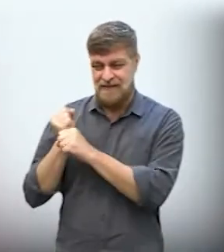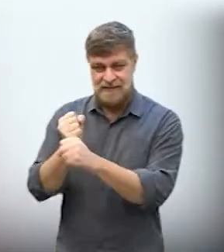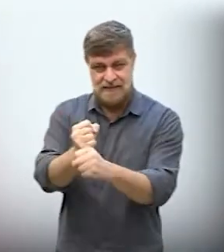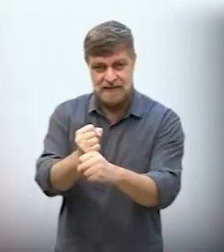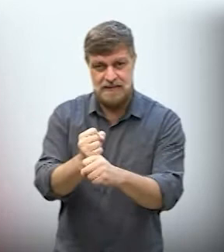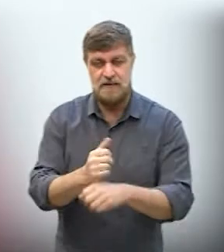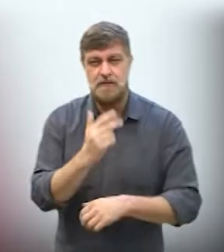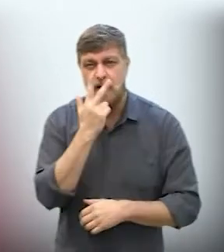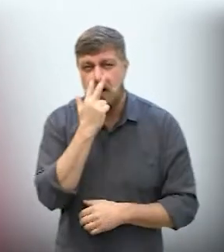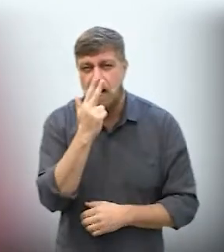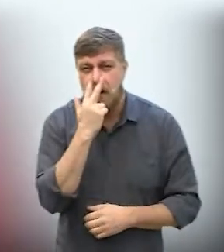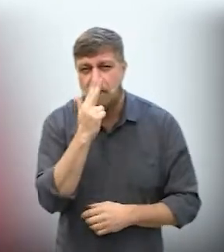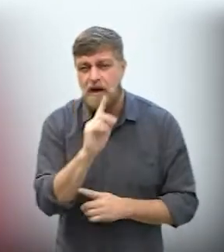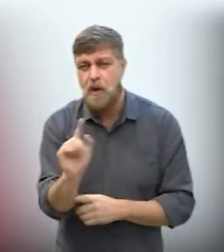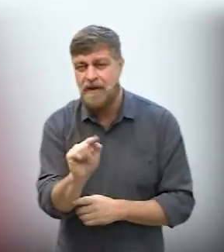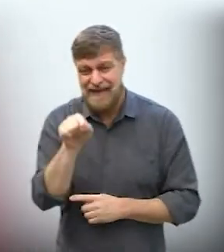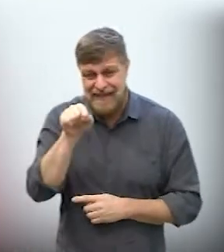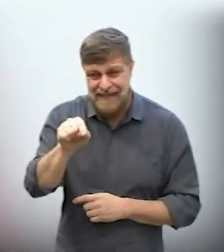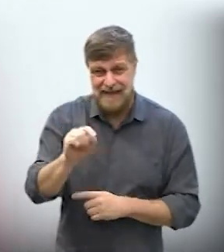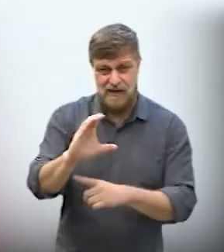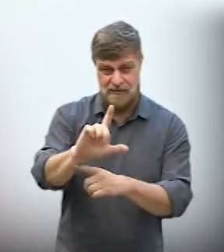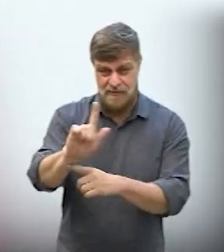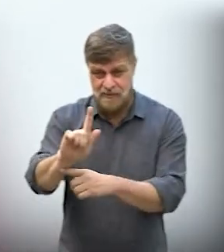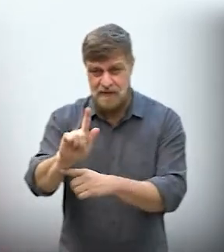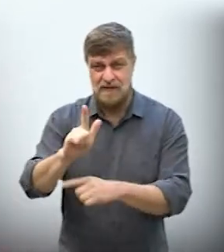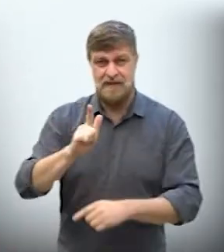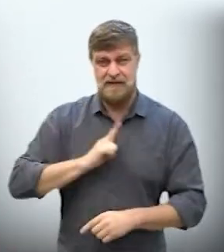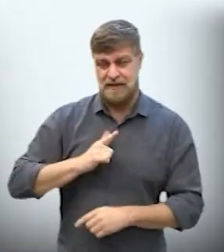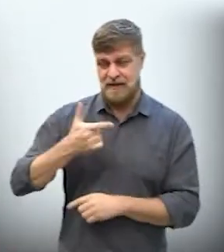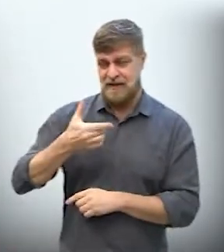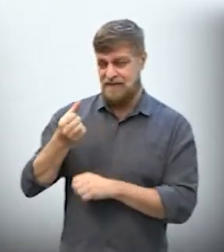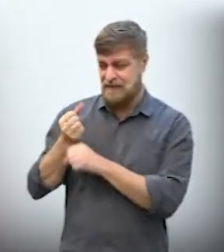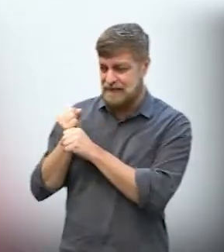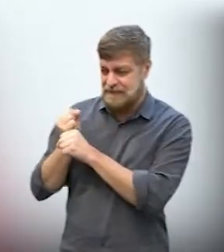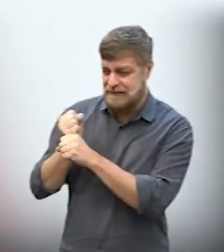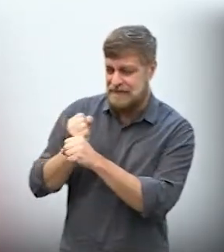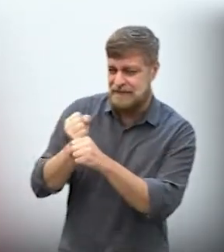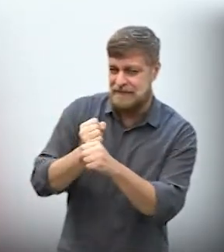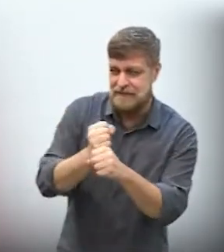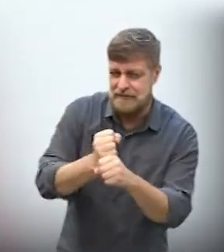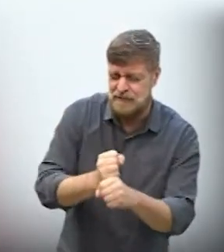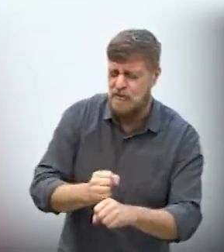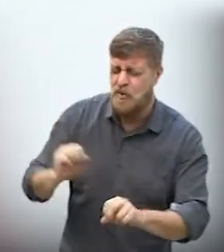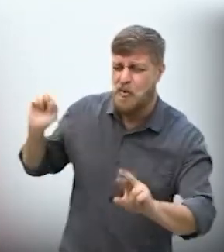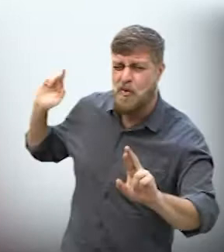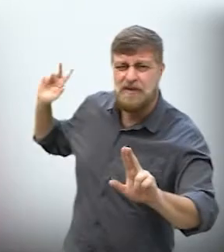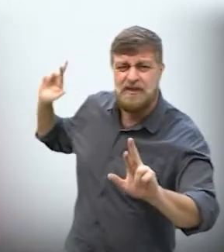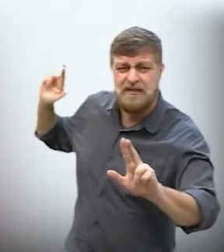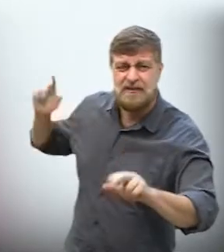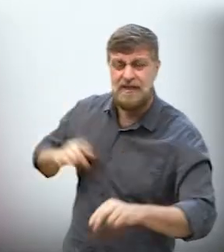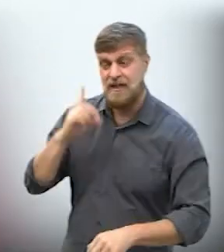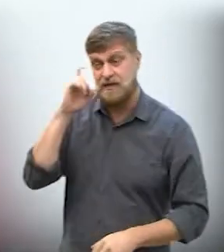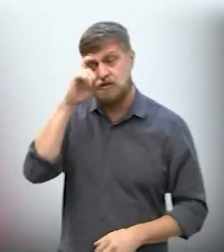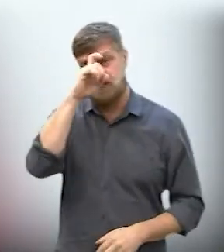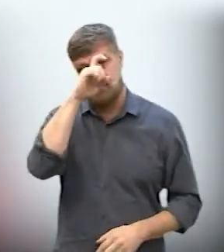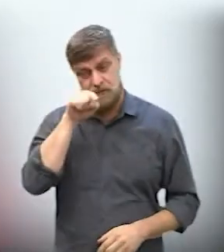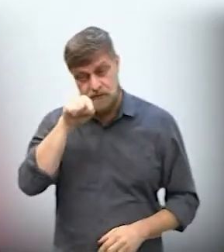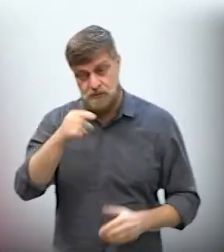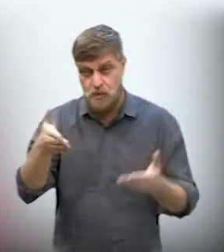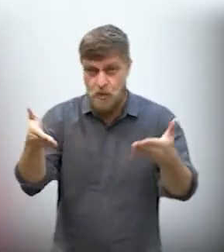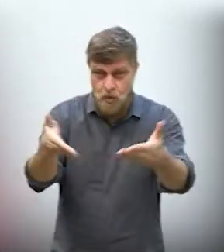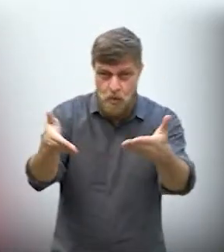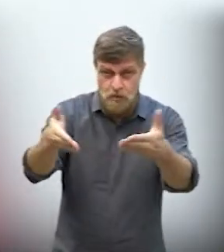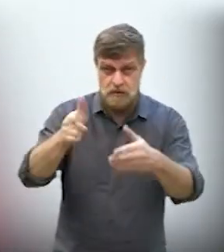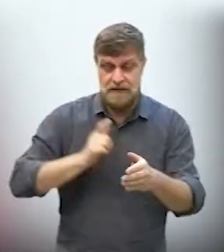26 anos e parece que lá ainda eu vejo esses 26 anos como era difícil, lá é